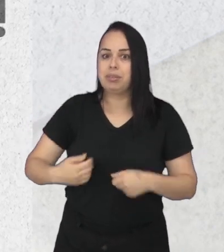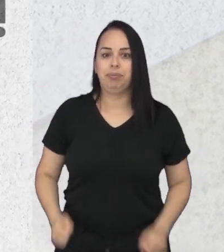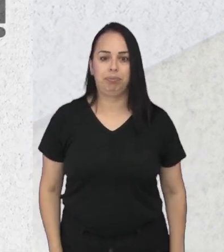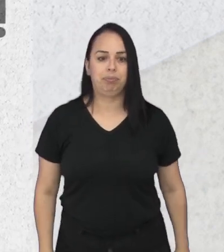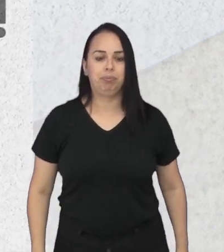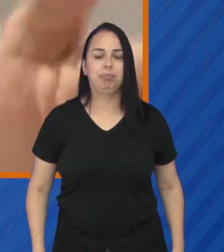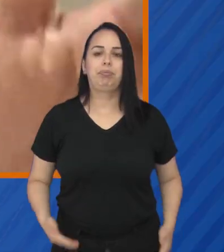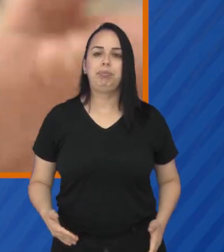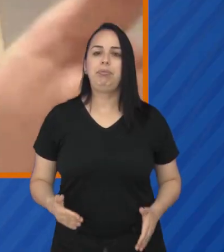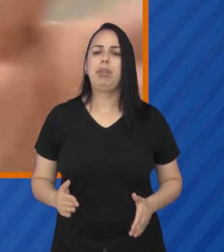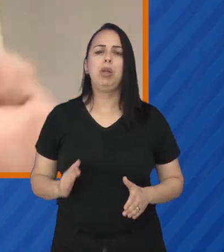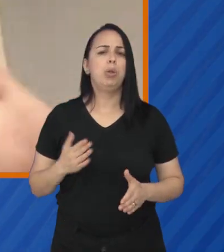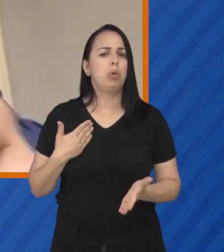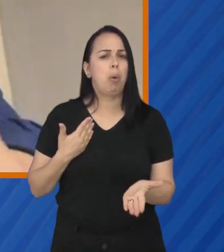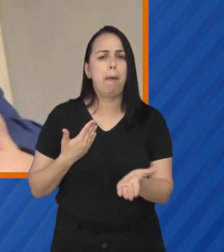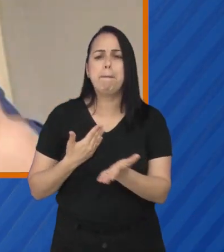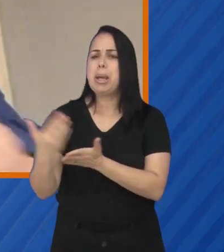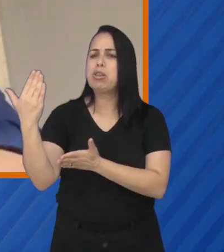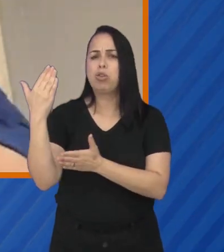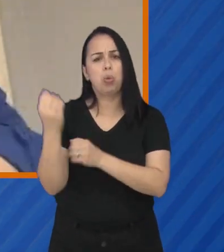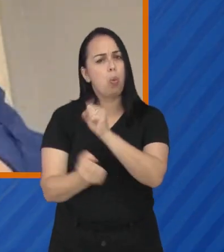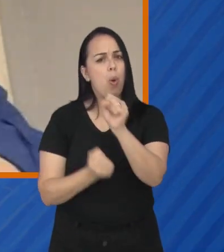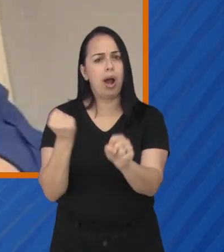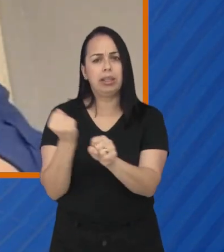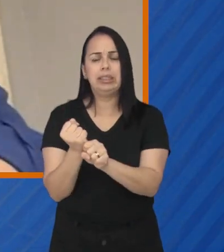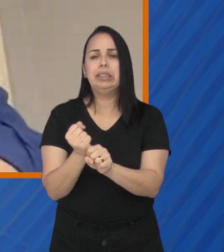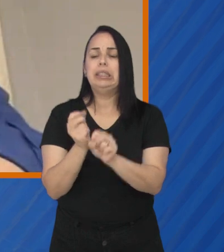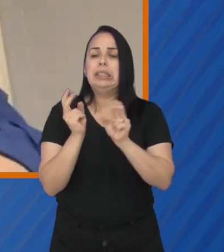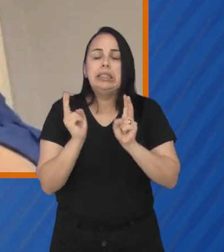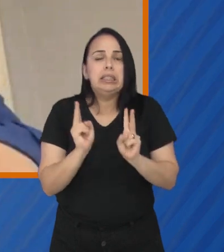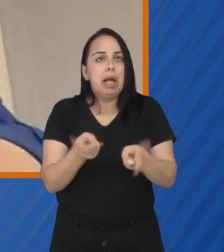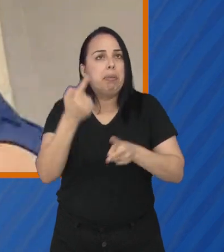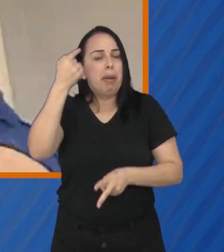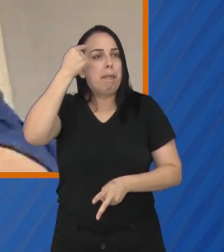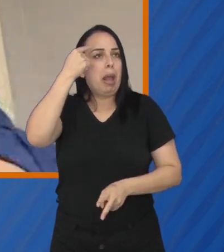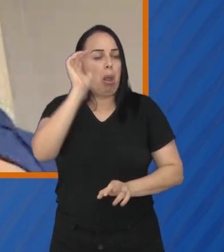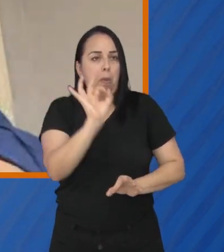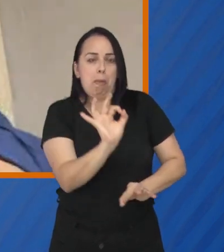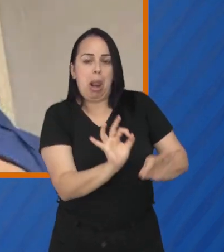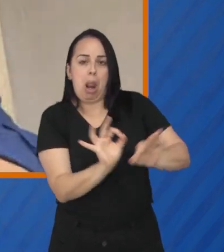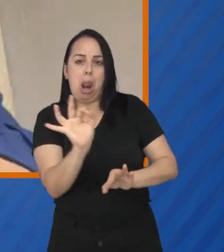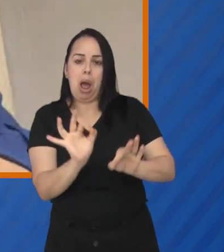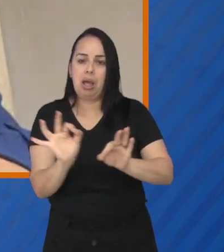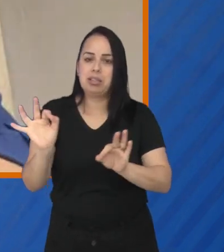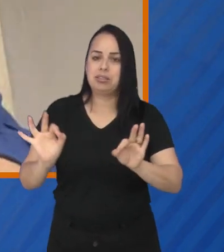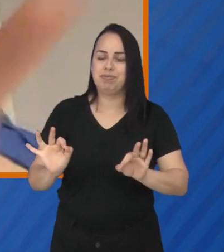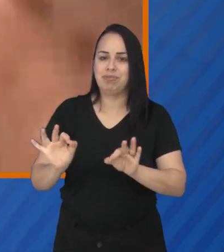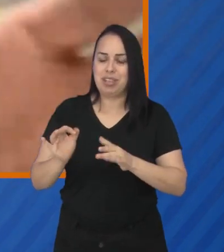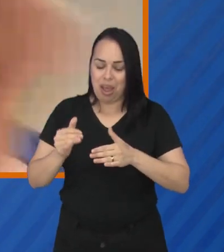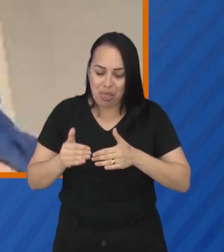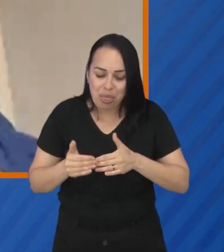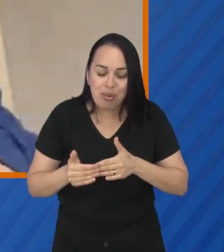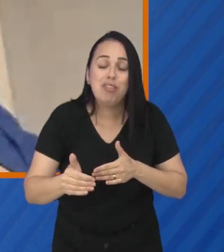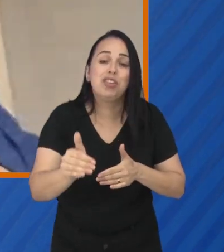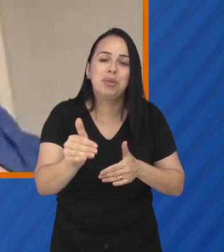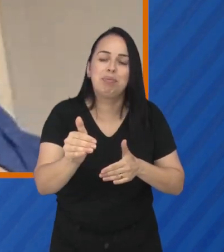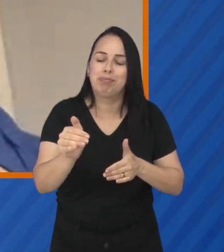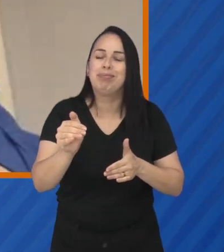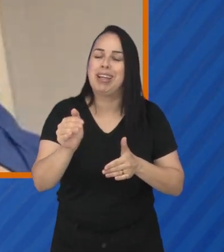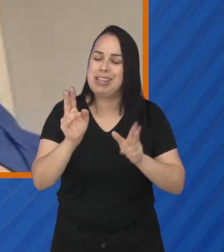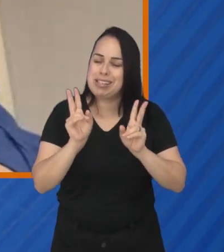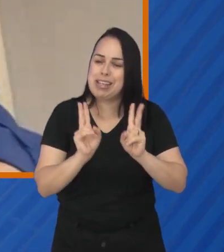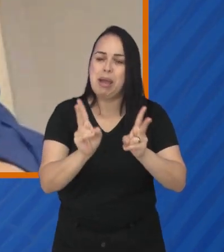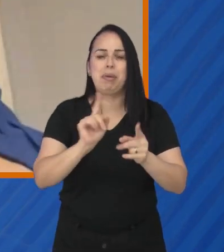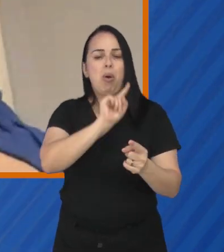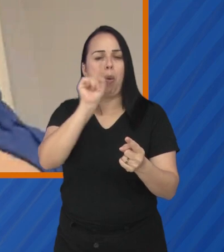fazer agora? Todo começo de ano, nós fazemos, nós pensamos, nós planejamos como vai ser nosso